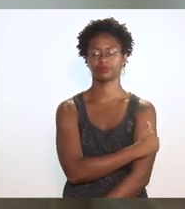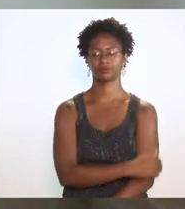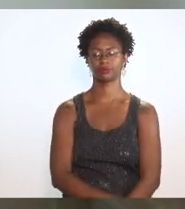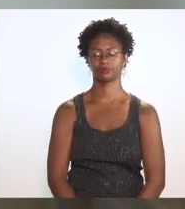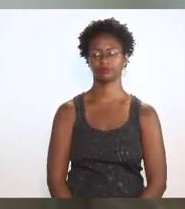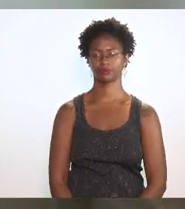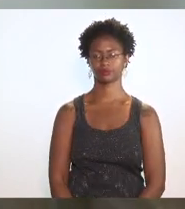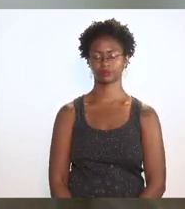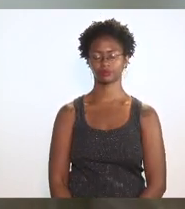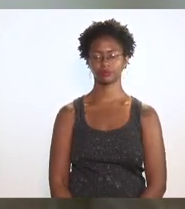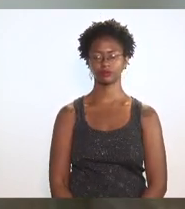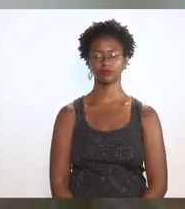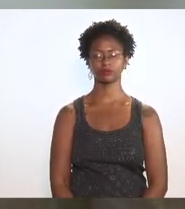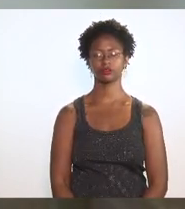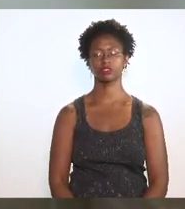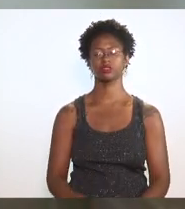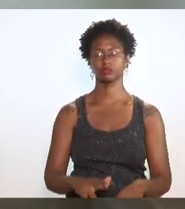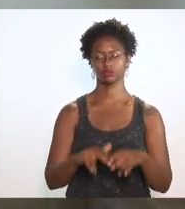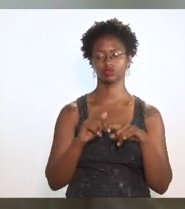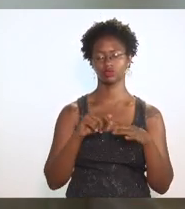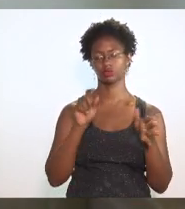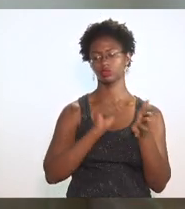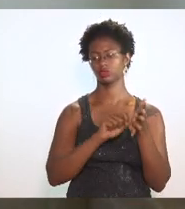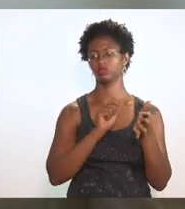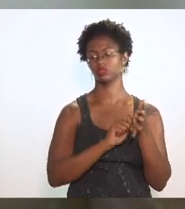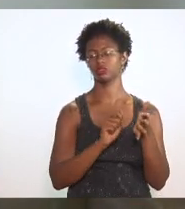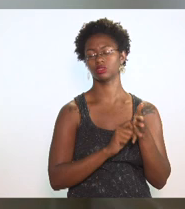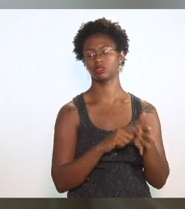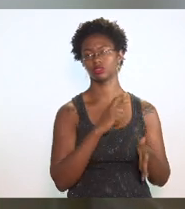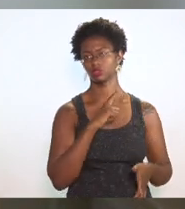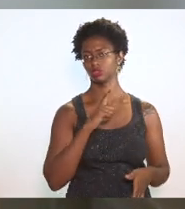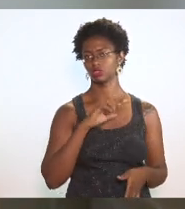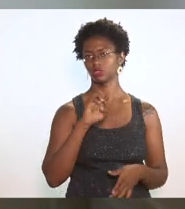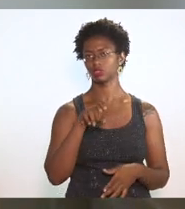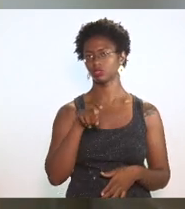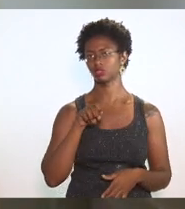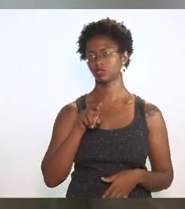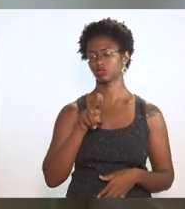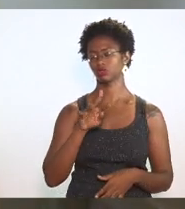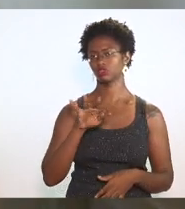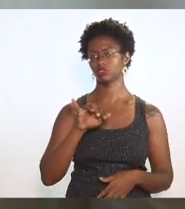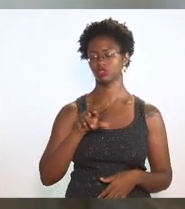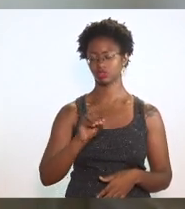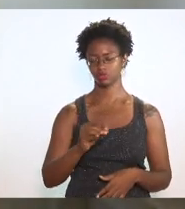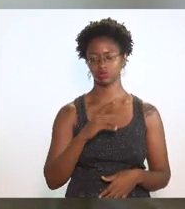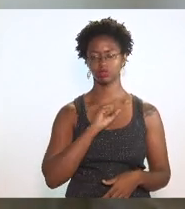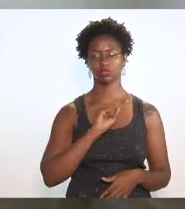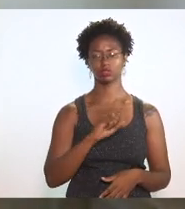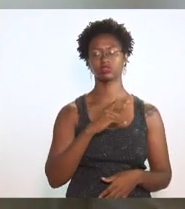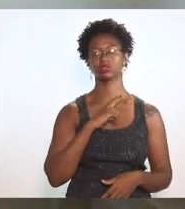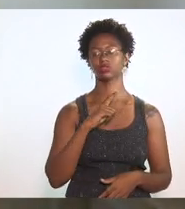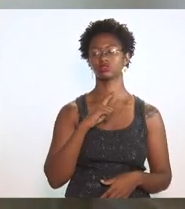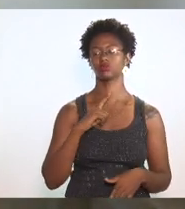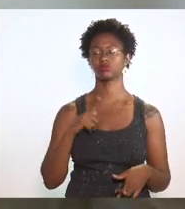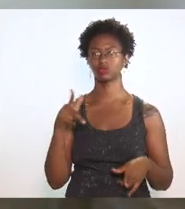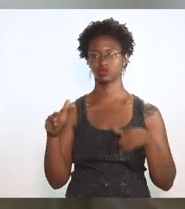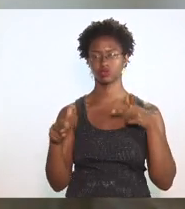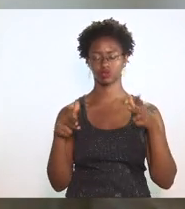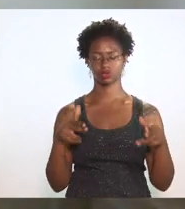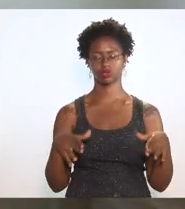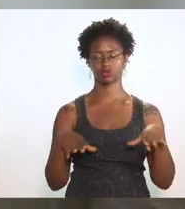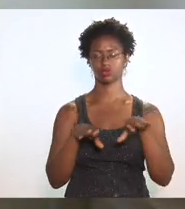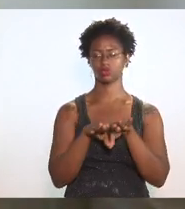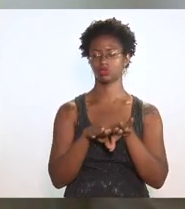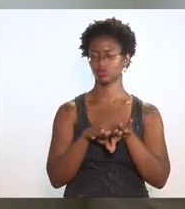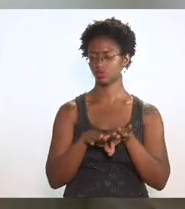porque a redação que saiu do executivo se tiver similar similaridade com o que o